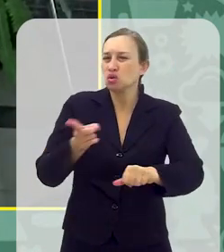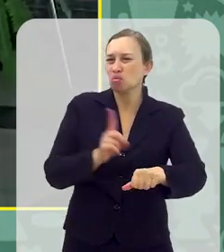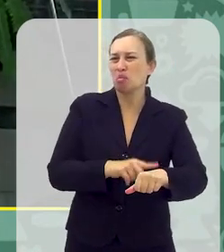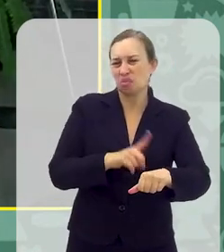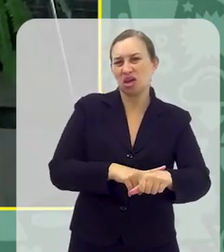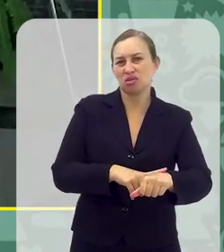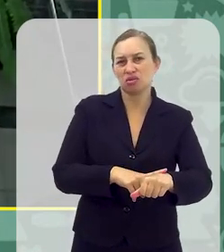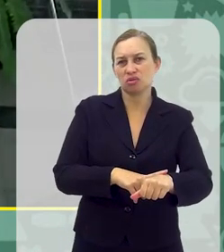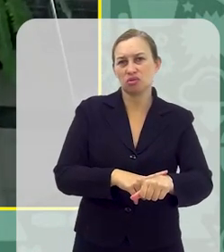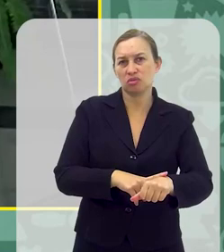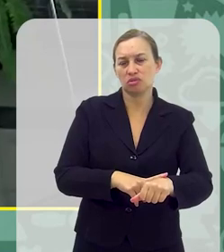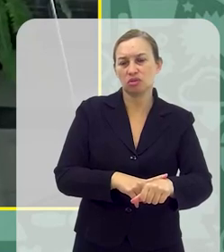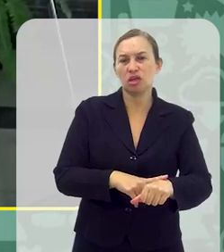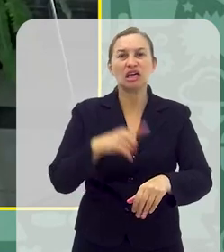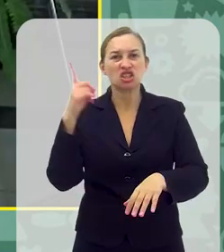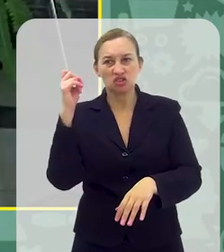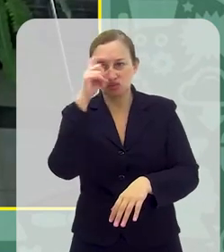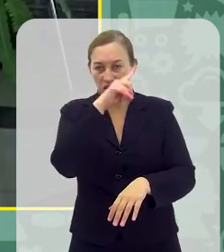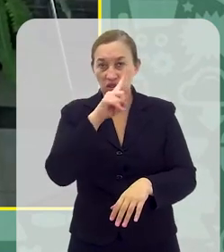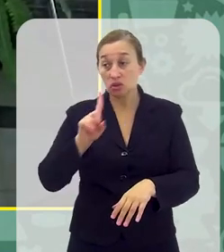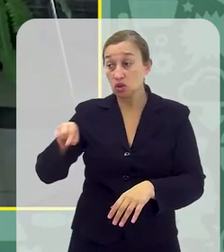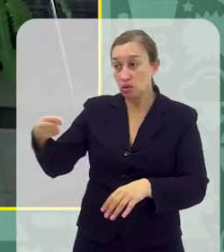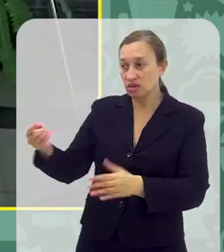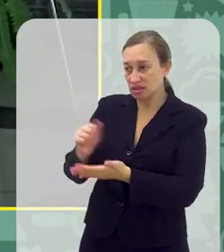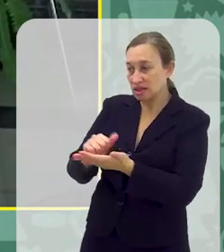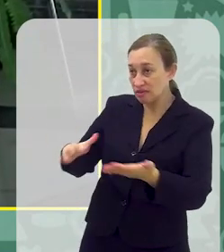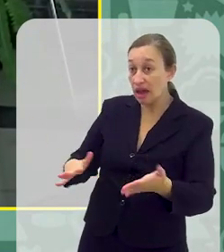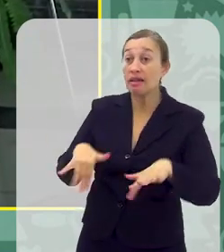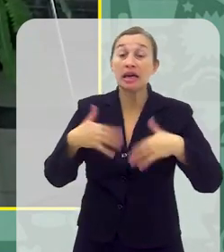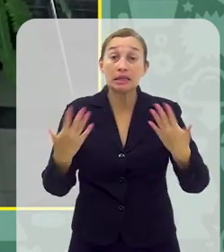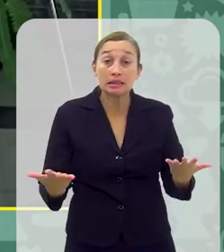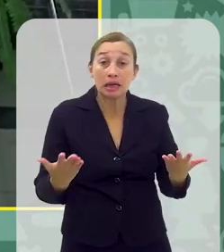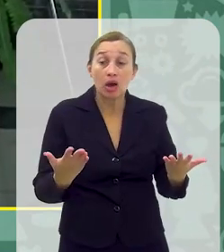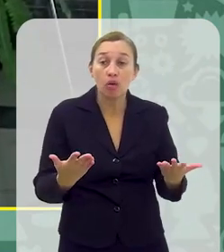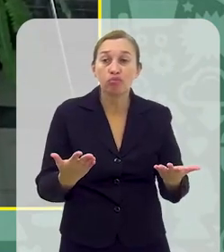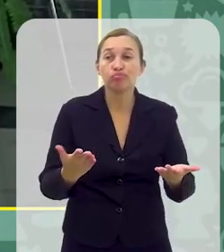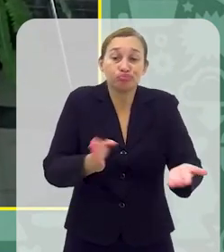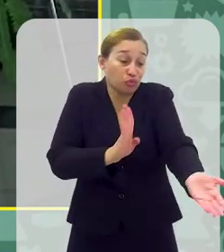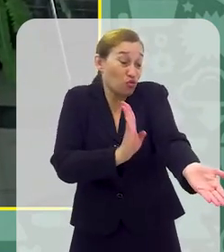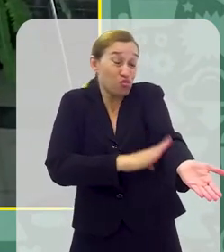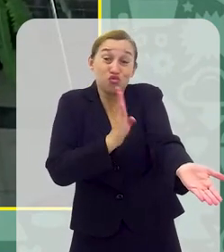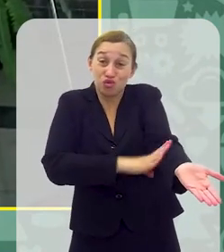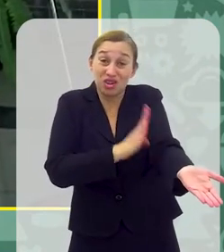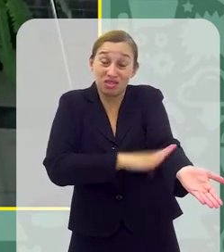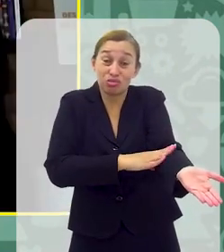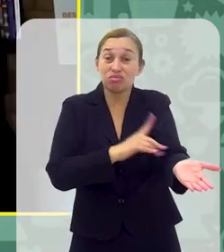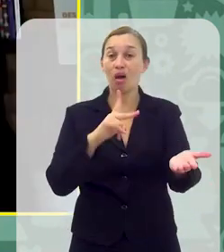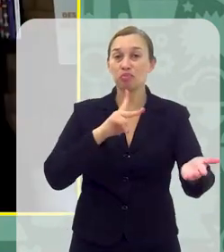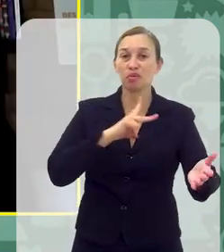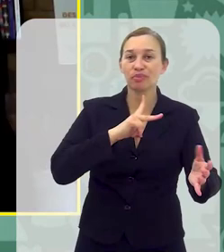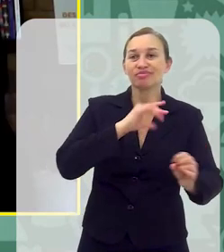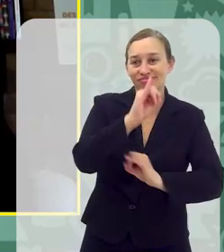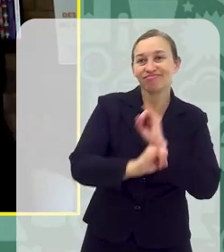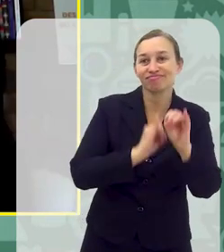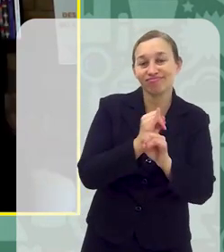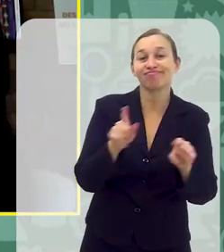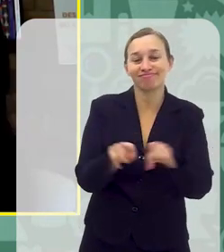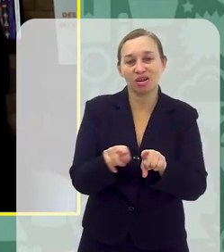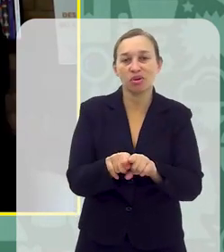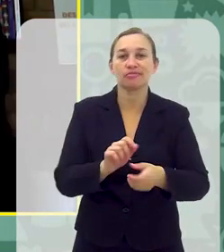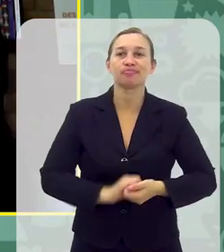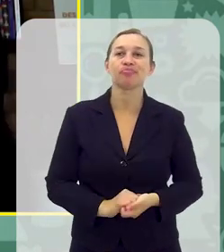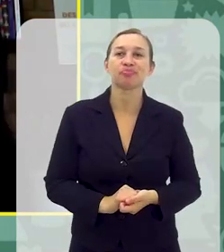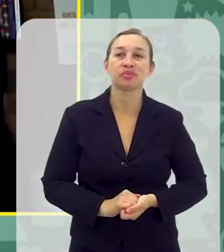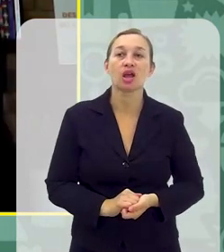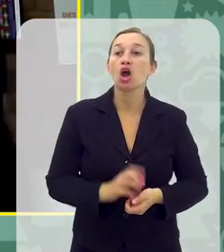isso é crítico O desenvolvimento Dessas outras habilidades Então o risco de dependência Da própria internet Acaba aumentando